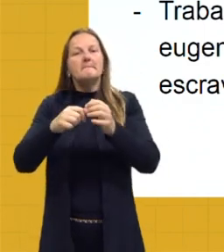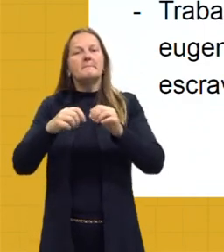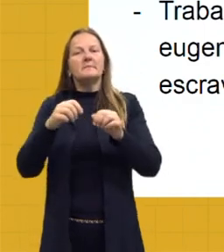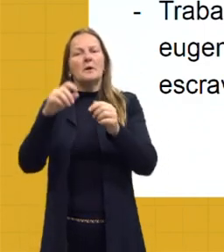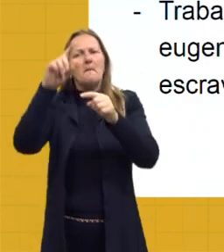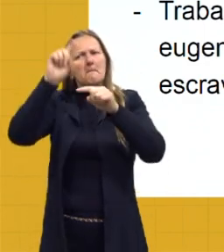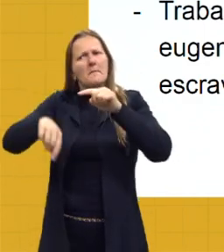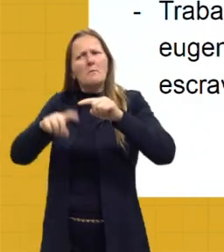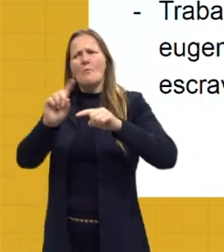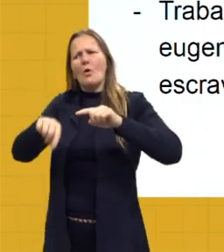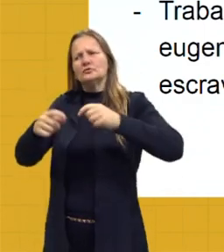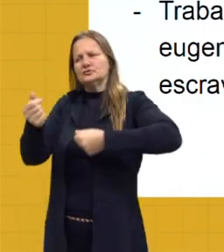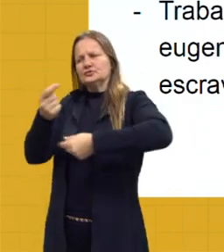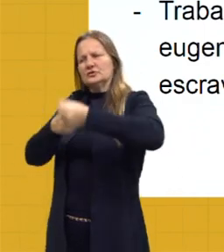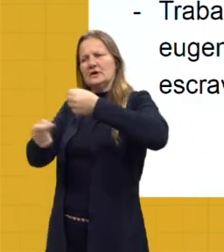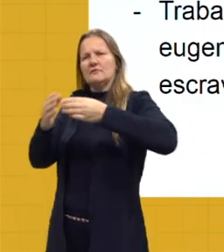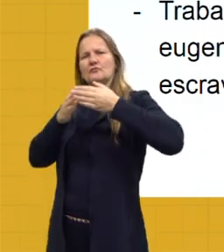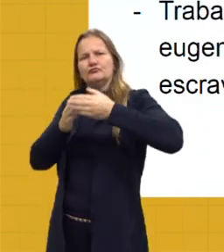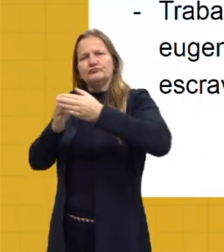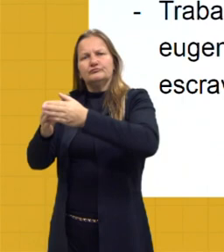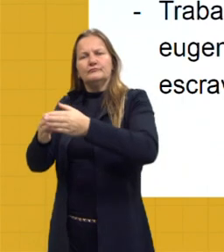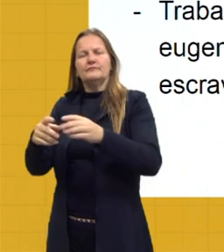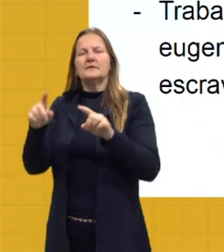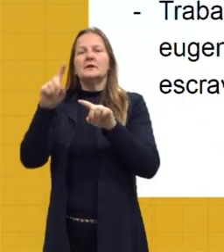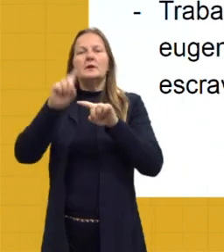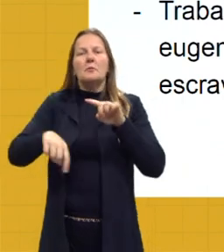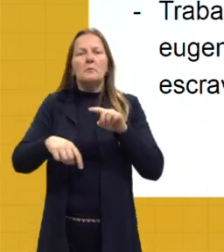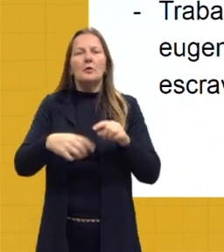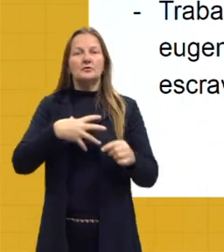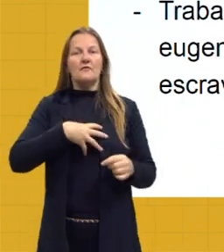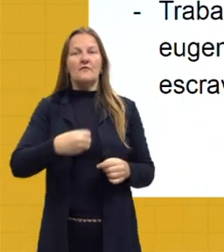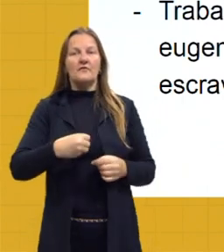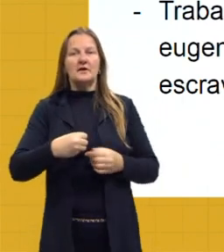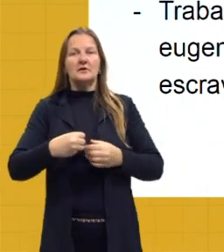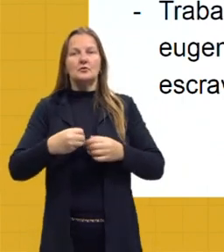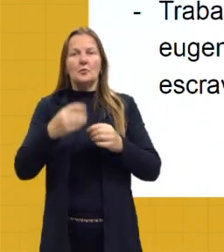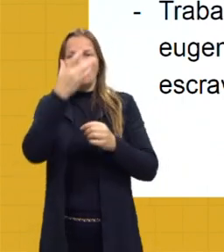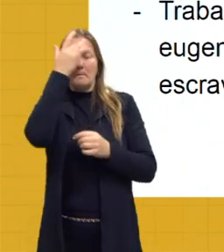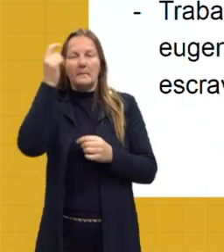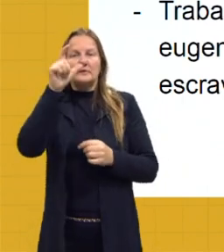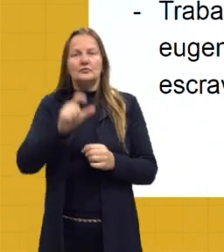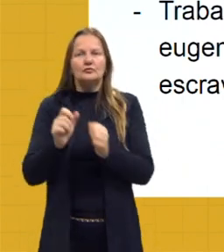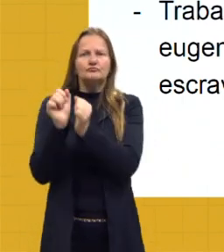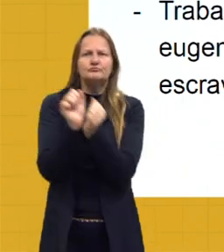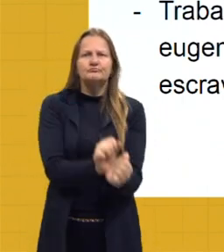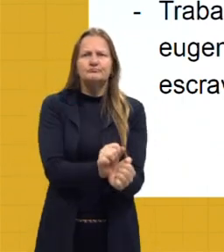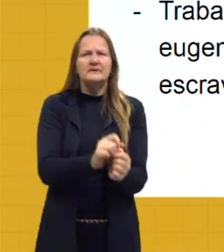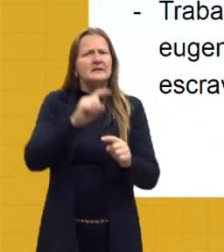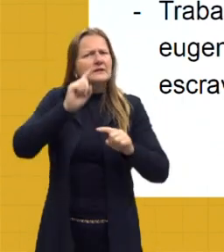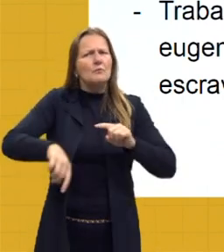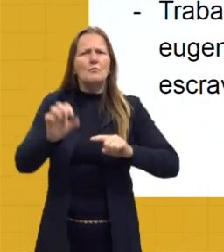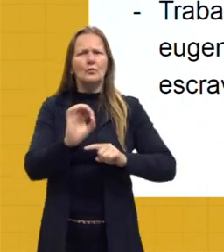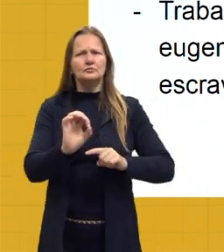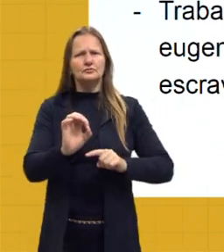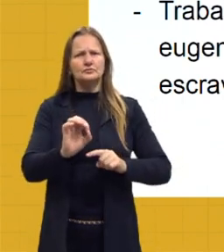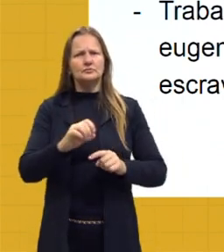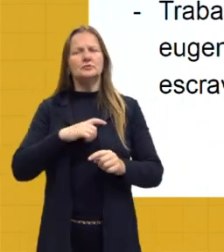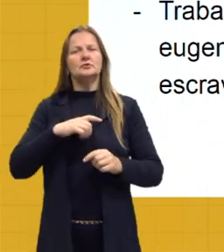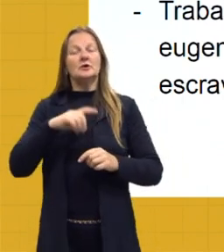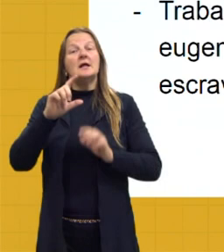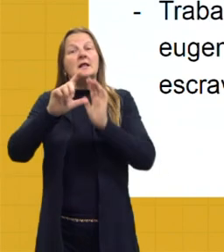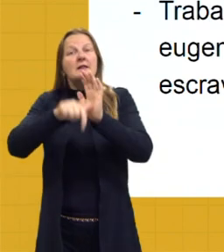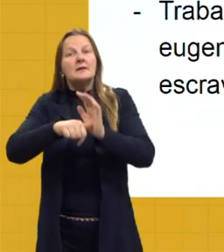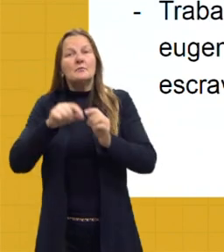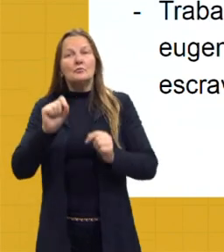tráfico, depois ele proibiu que se escravizasse os filhos de pessoas escravizadas. E, em grande parte, ele estava